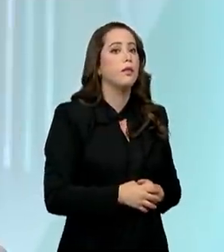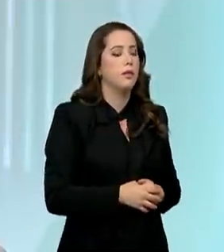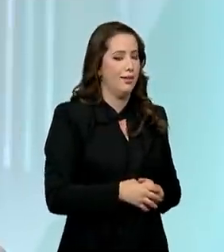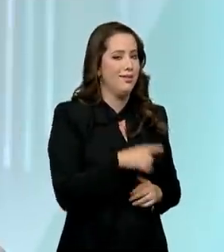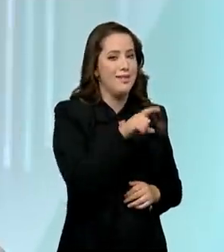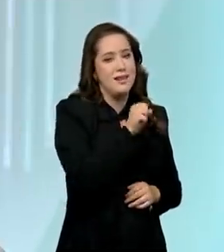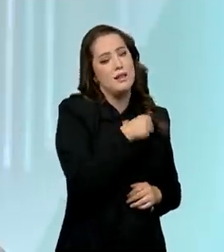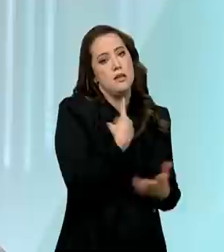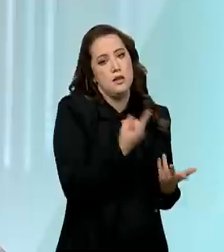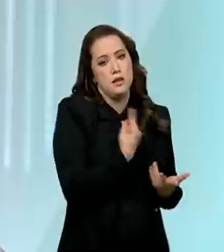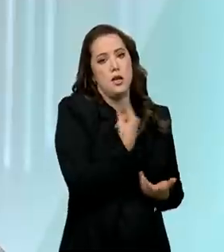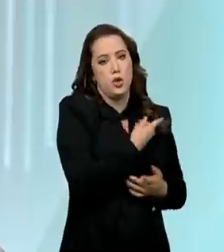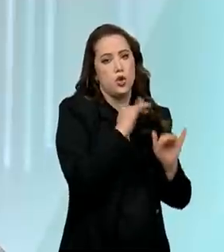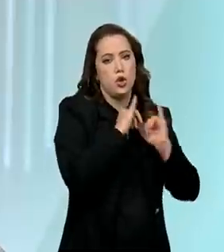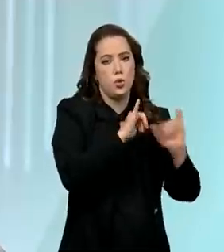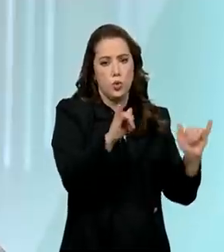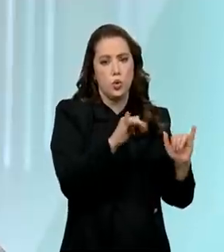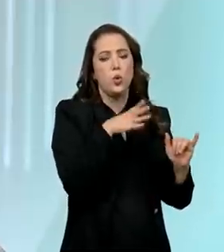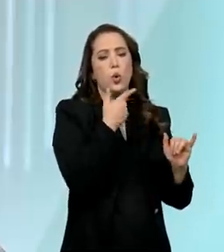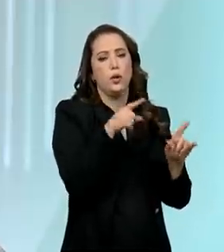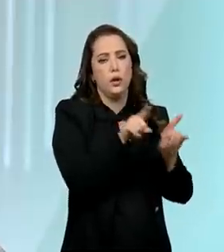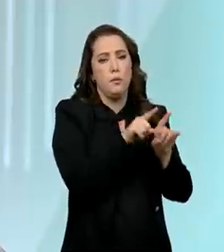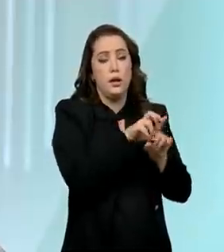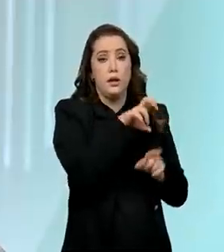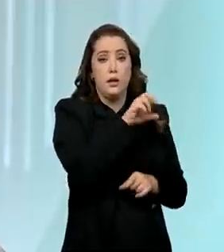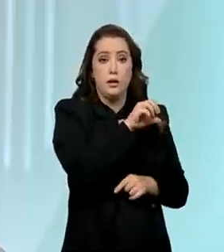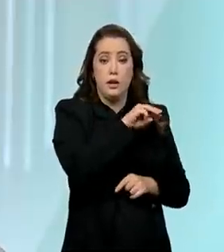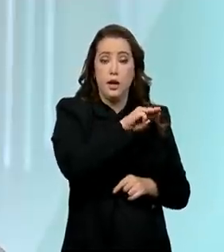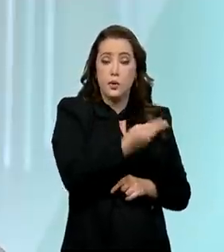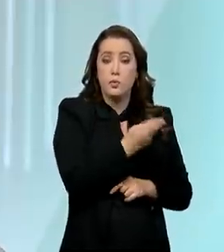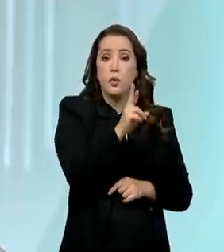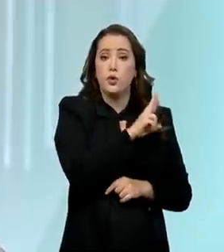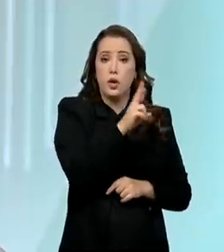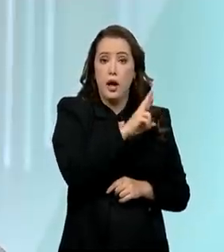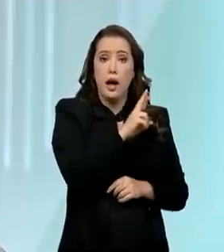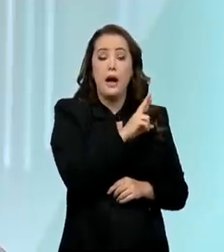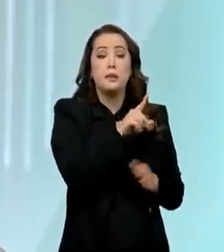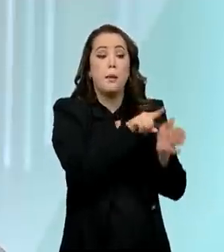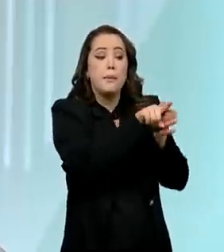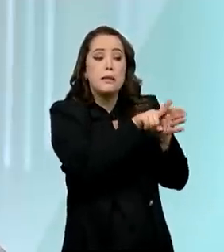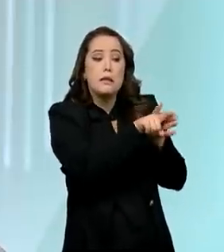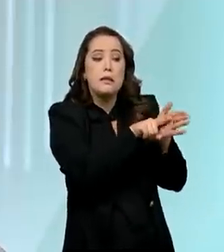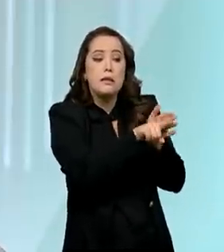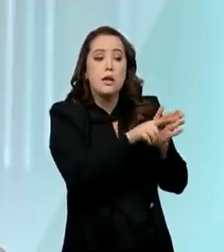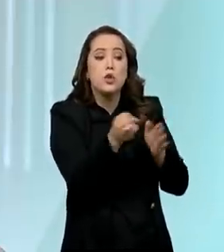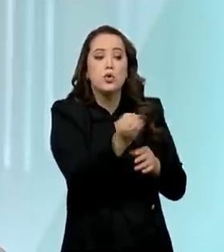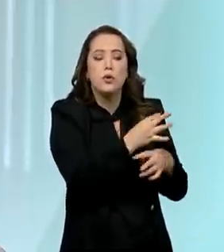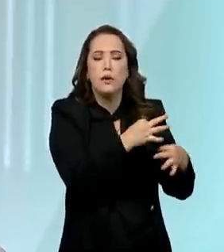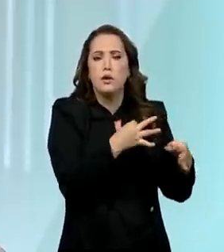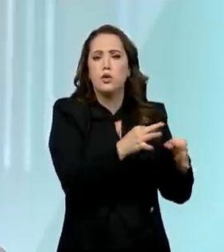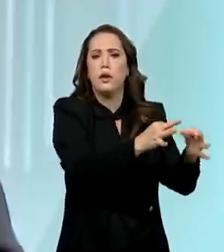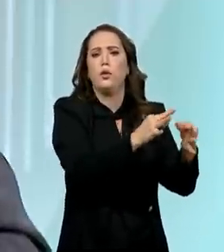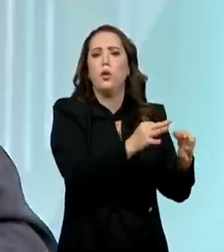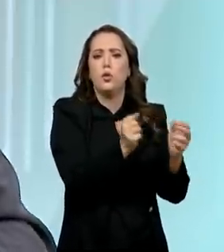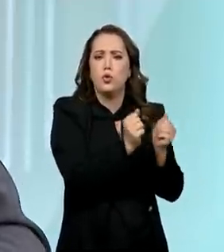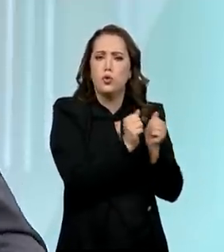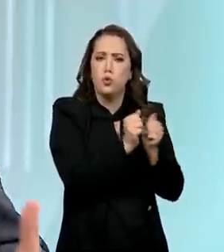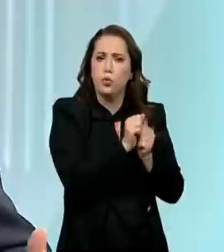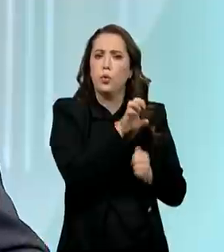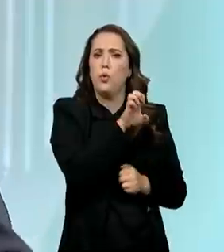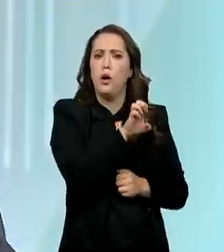a gente anunciou mais 500 milhões de reais para a pesquisa e inovação em parceria com a Embrapi. A Embrapi é uma grande parceira do BNDES,